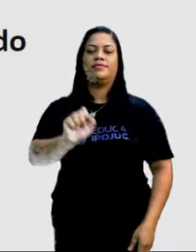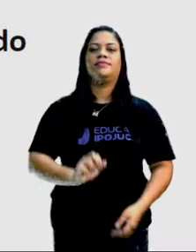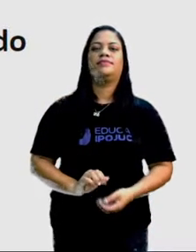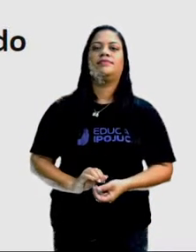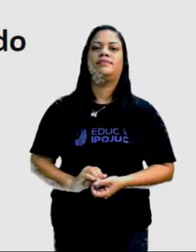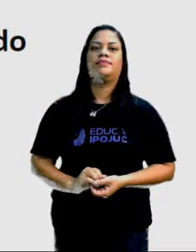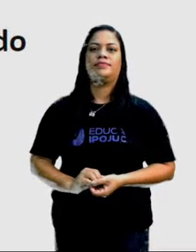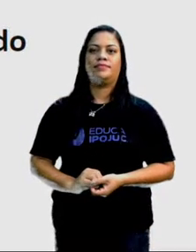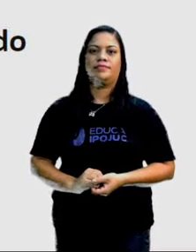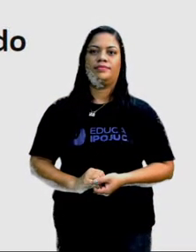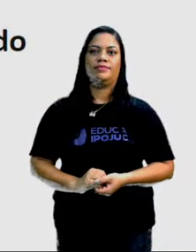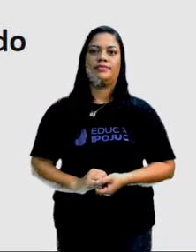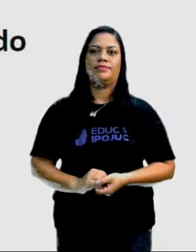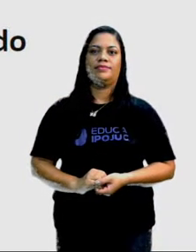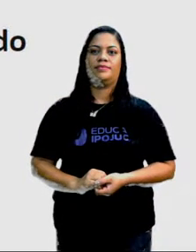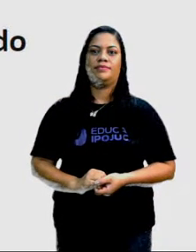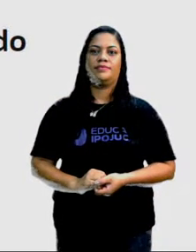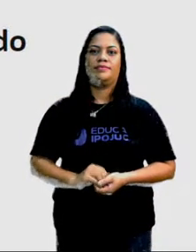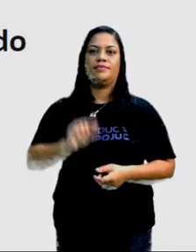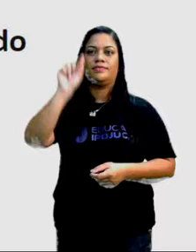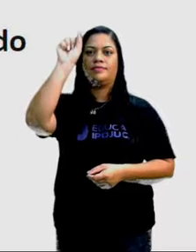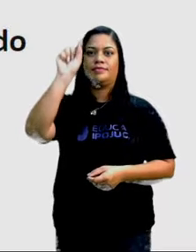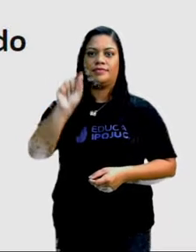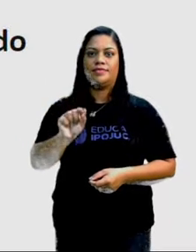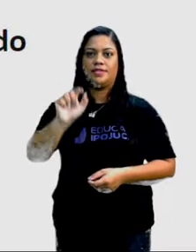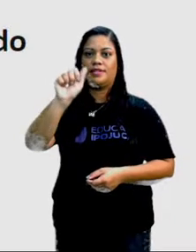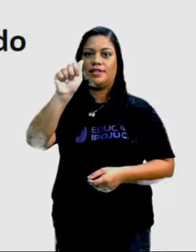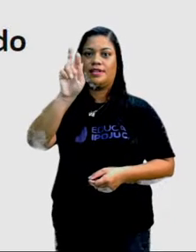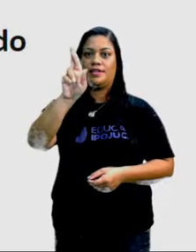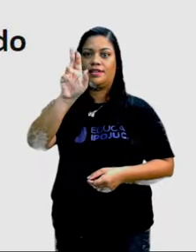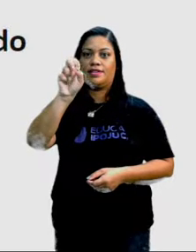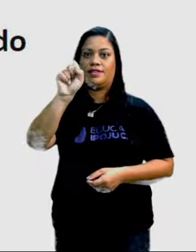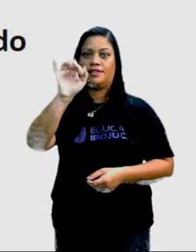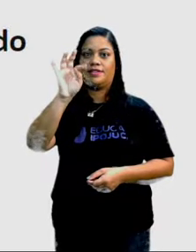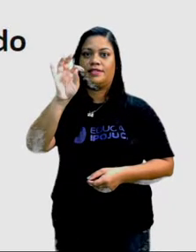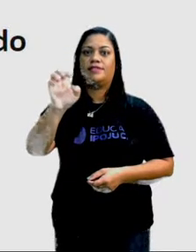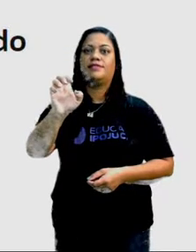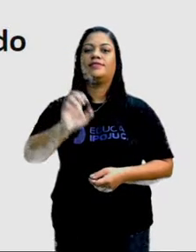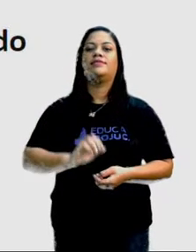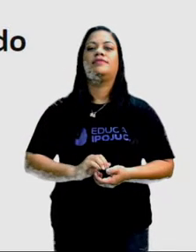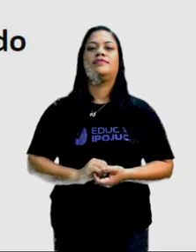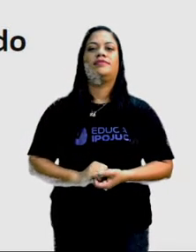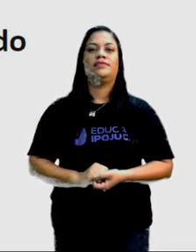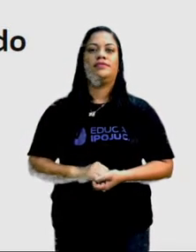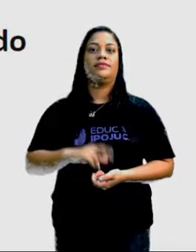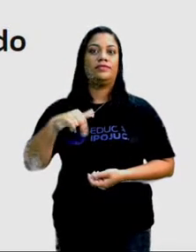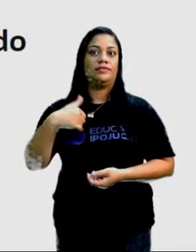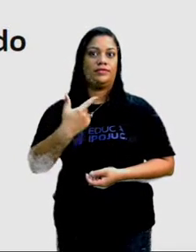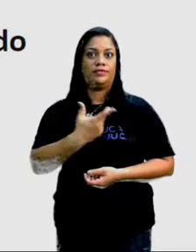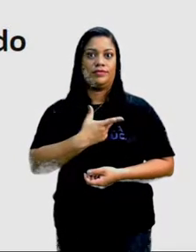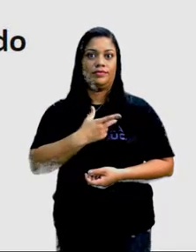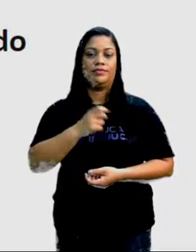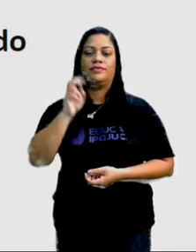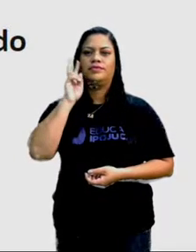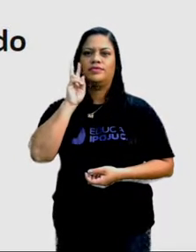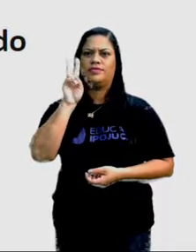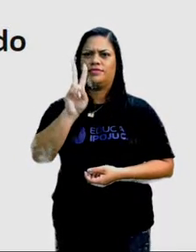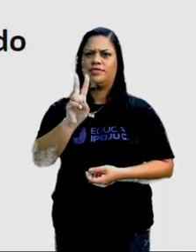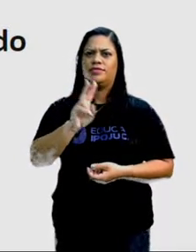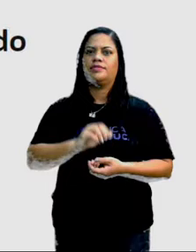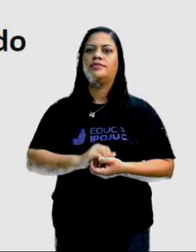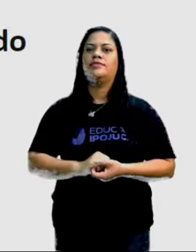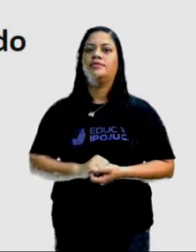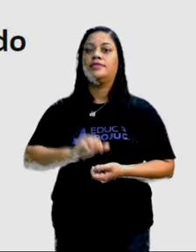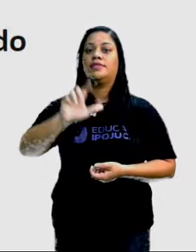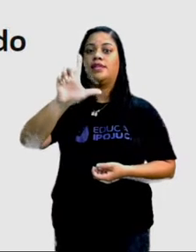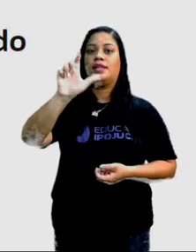Essas linhas são chamadas de arestas, mas, como nós estamos trabalhando região, então, vamos chamá-las